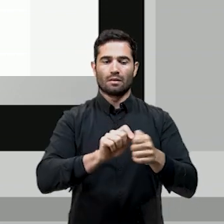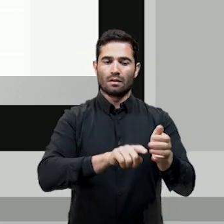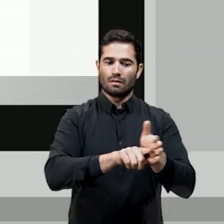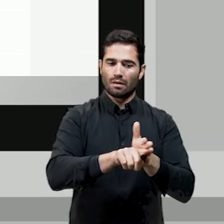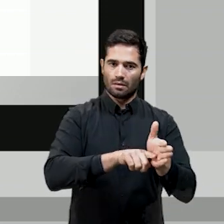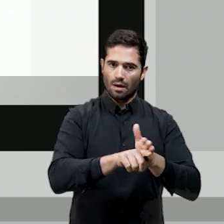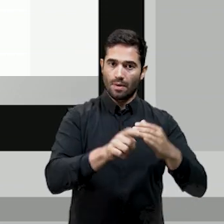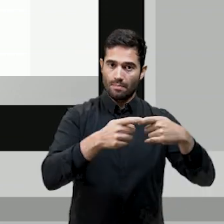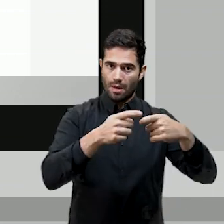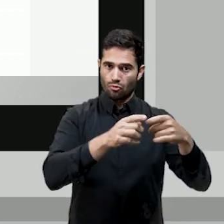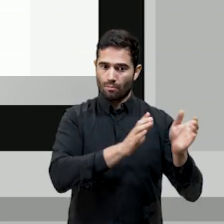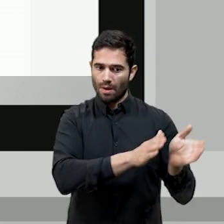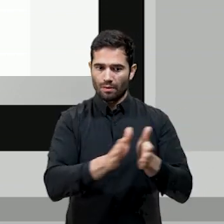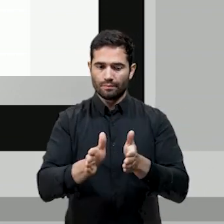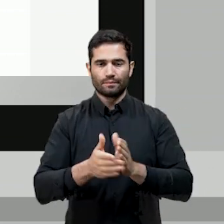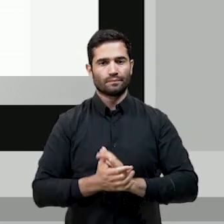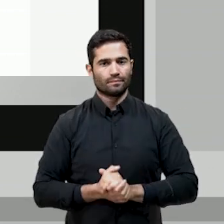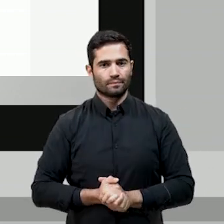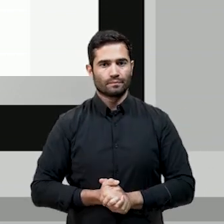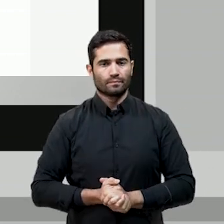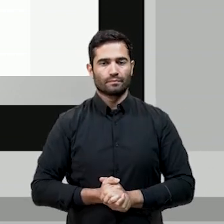dos exames médicos periódicos.